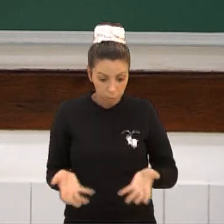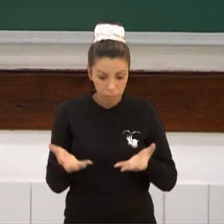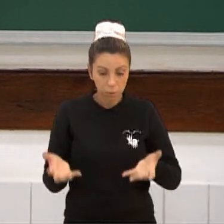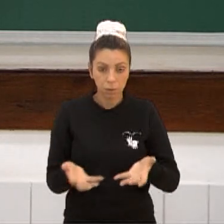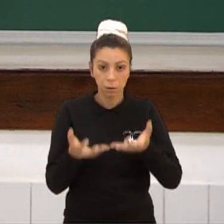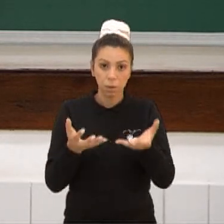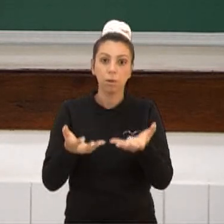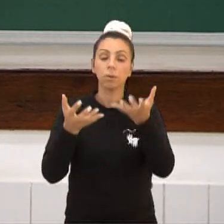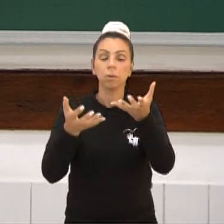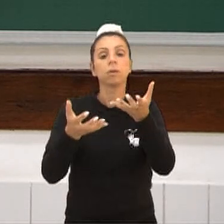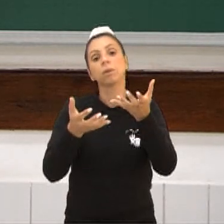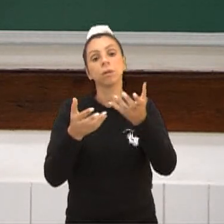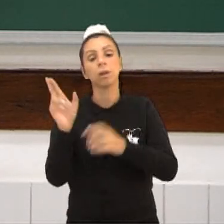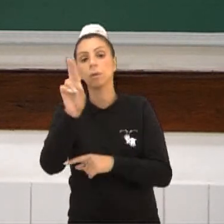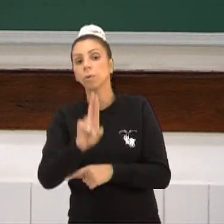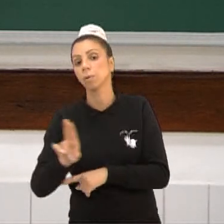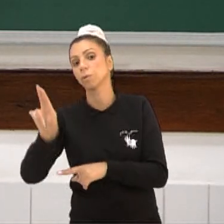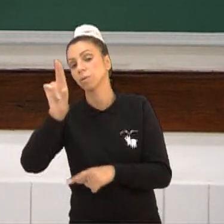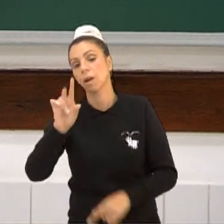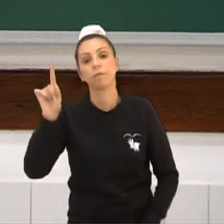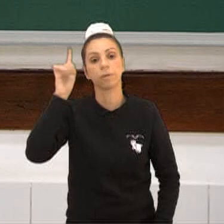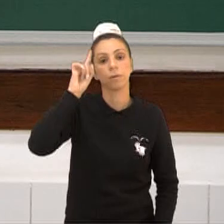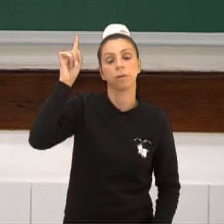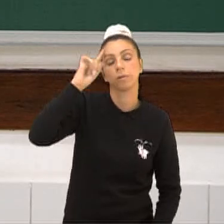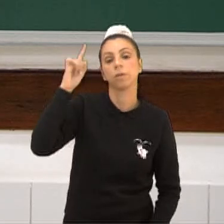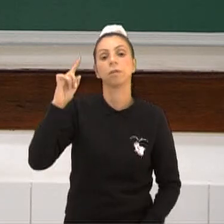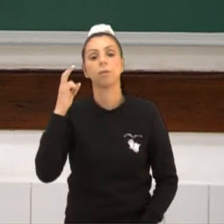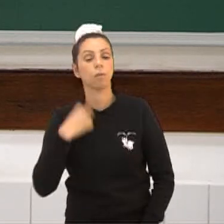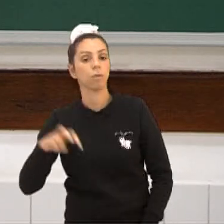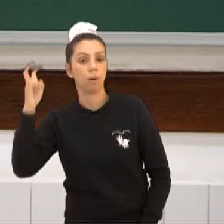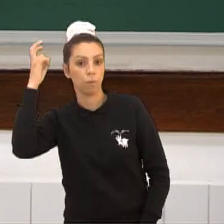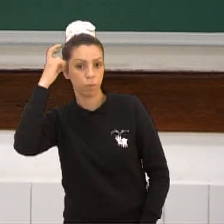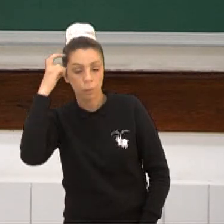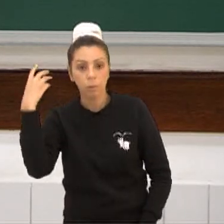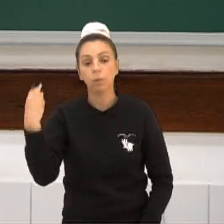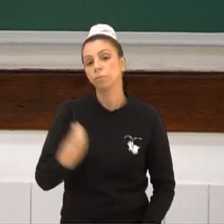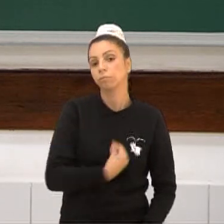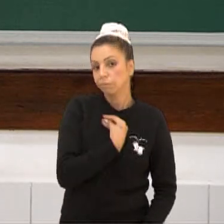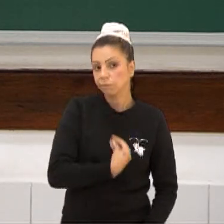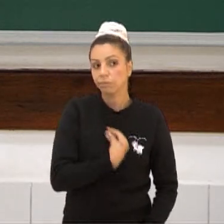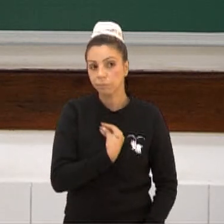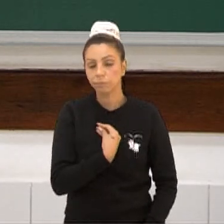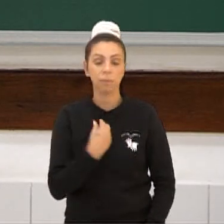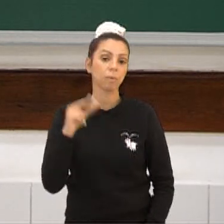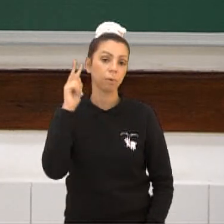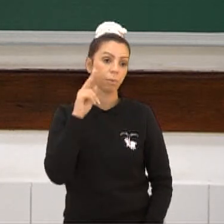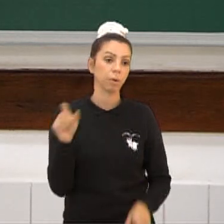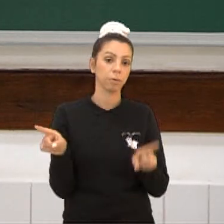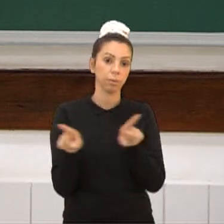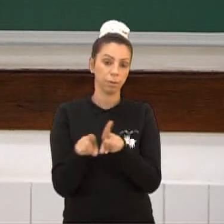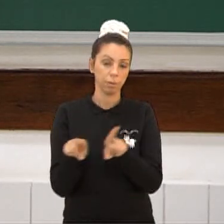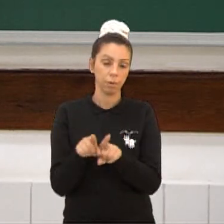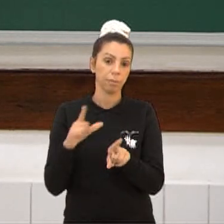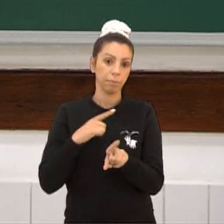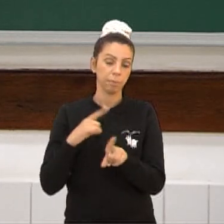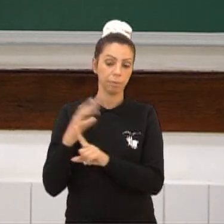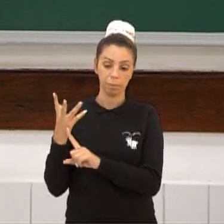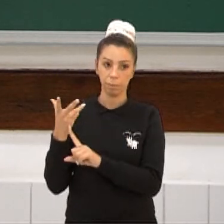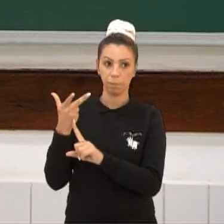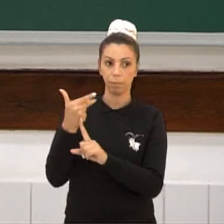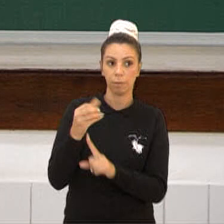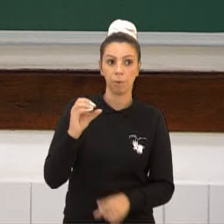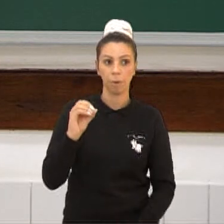apetrechos, seriam ferramentas que ele utilizaria na sua cultura, no seu meio de vida. E lembrando, então, que a definição de arte